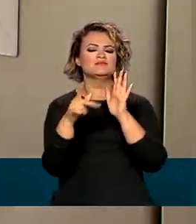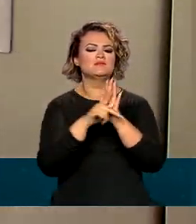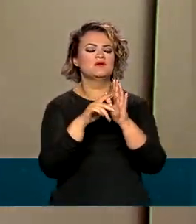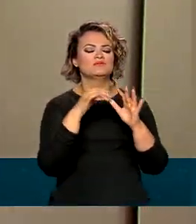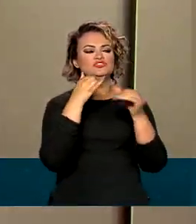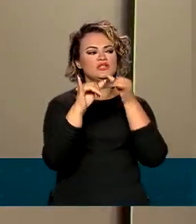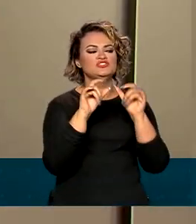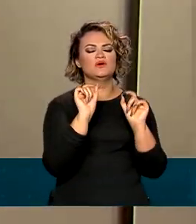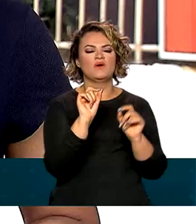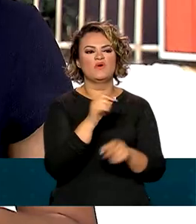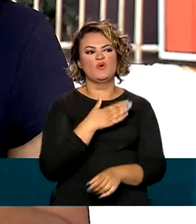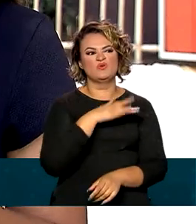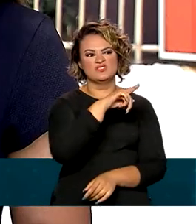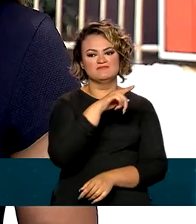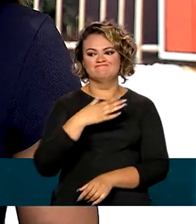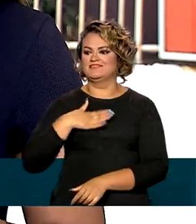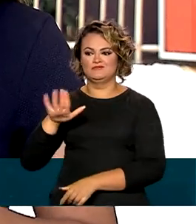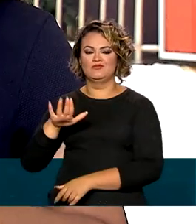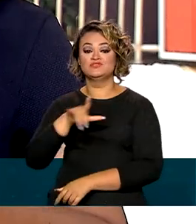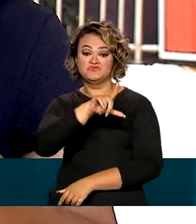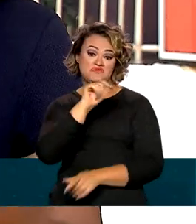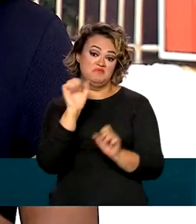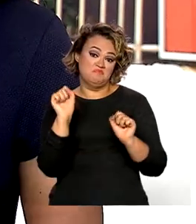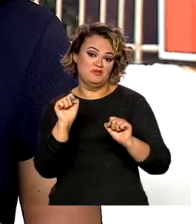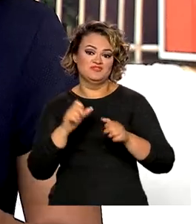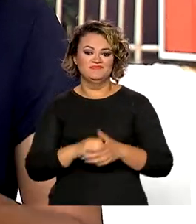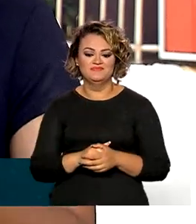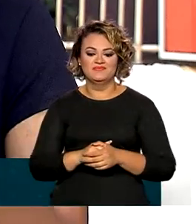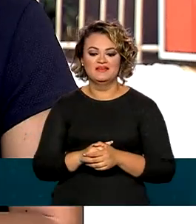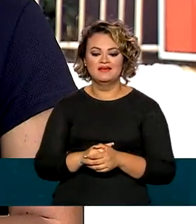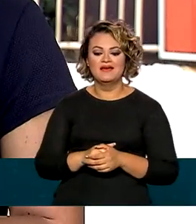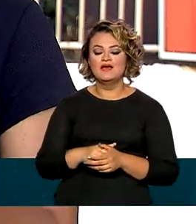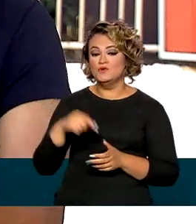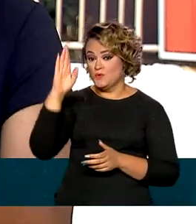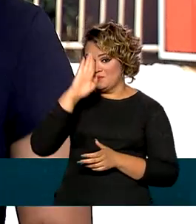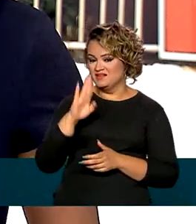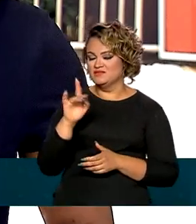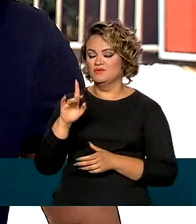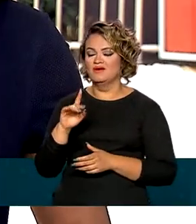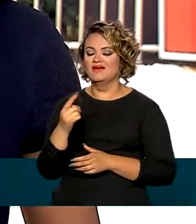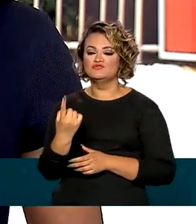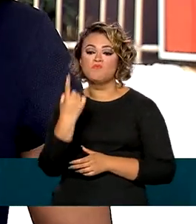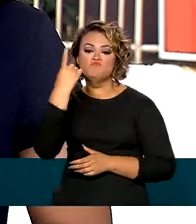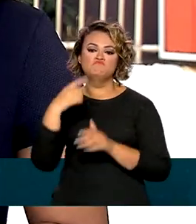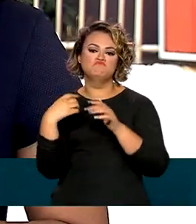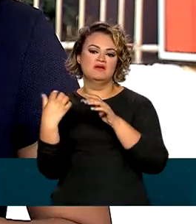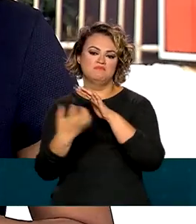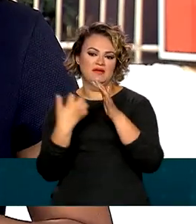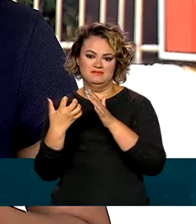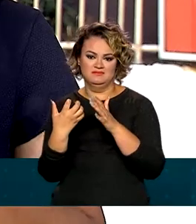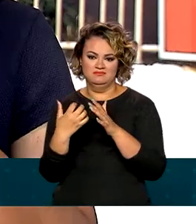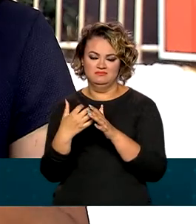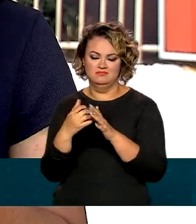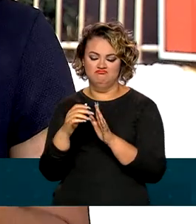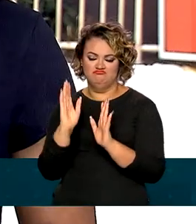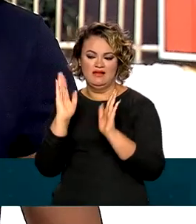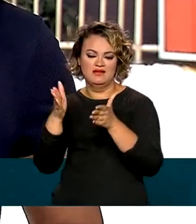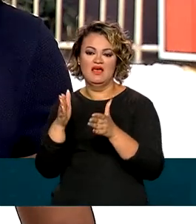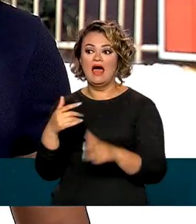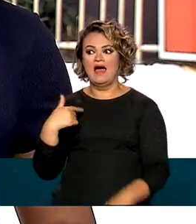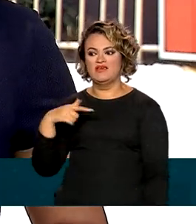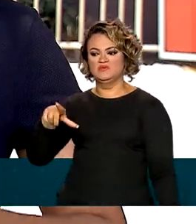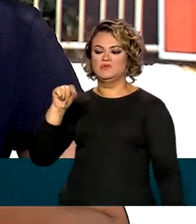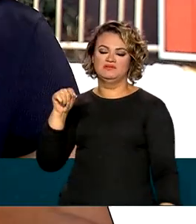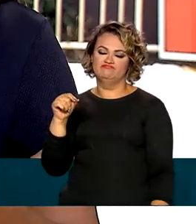energia elétrica. No Brasil, esse mercado é fechado. Por isso, o consumidor não pode escolher o